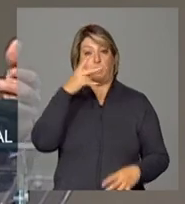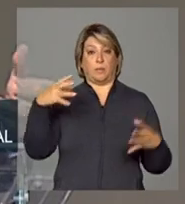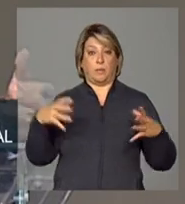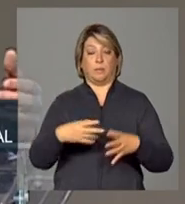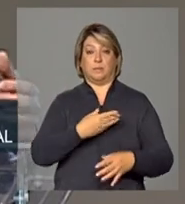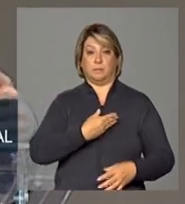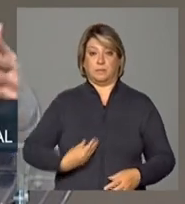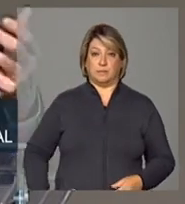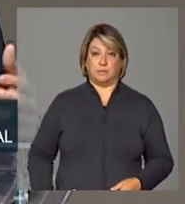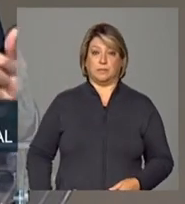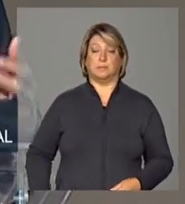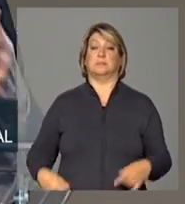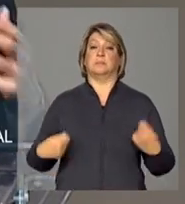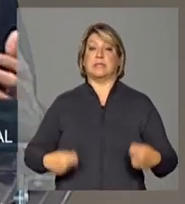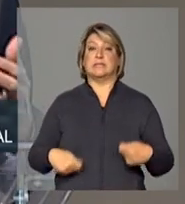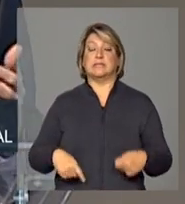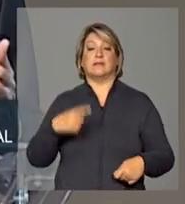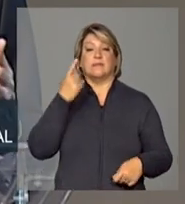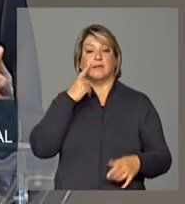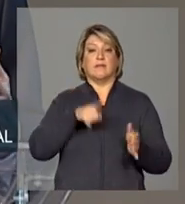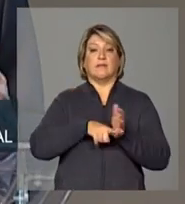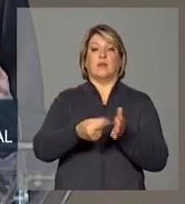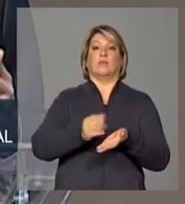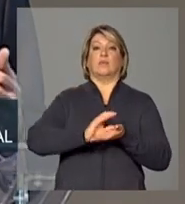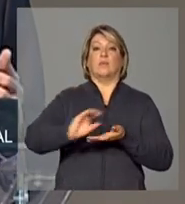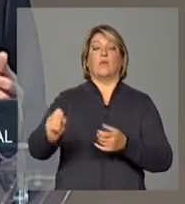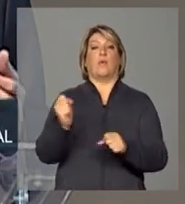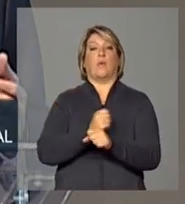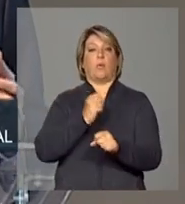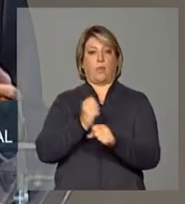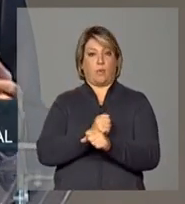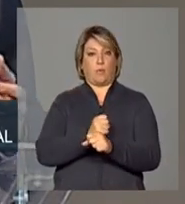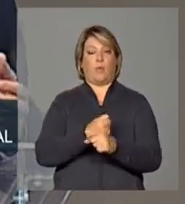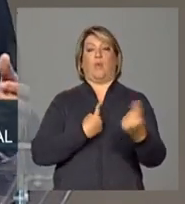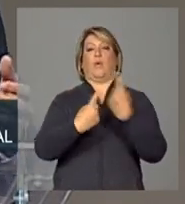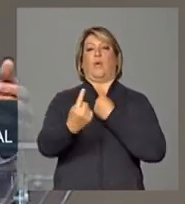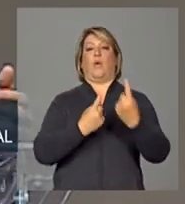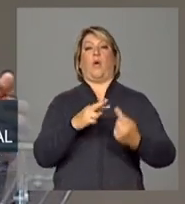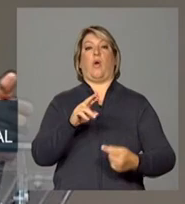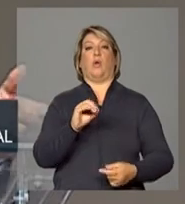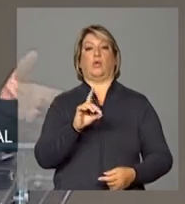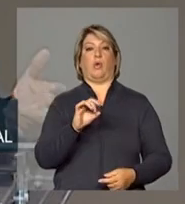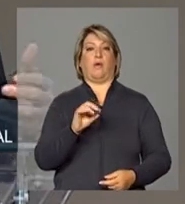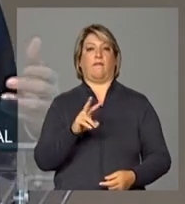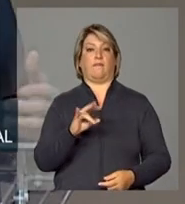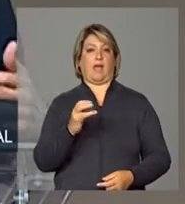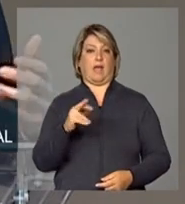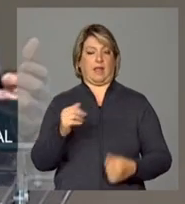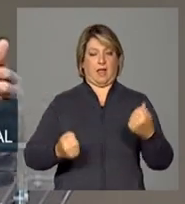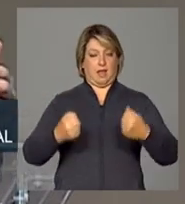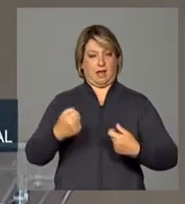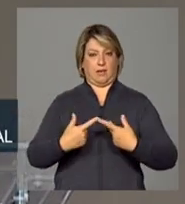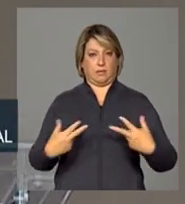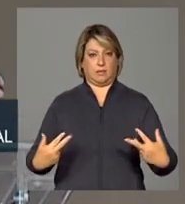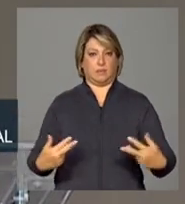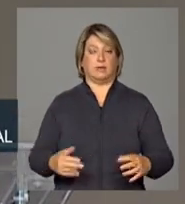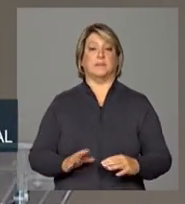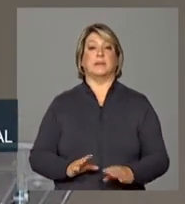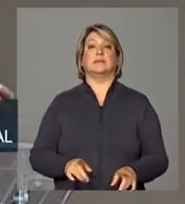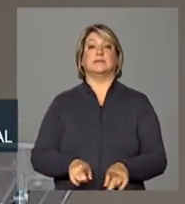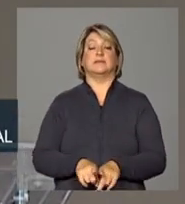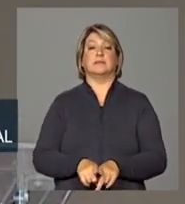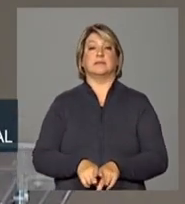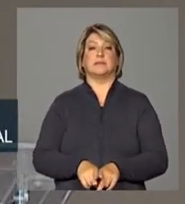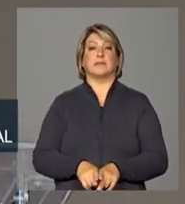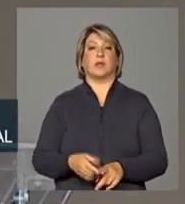a tarefa de investir na estrutura rodoviária não obstante seria interessante nós